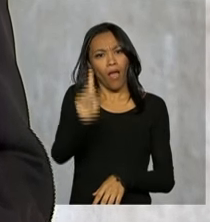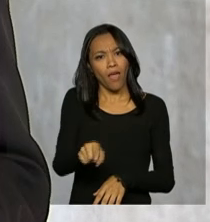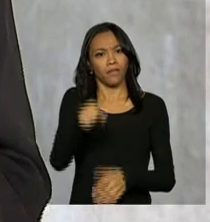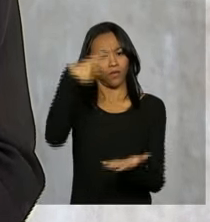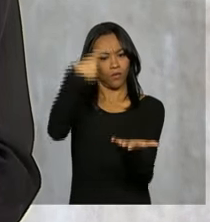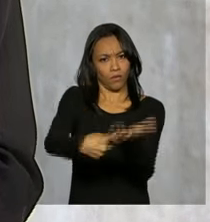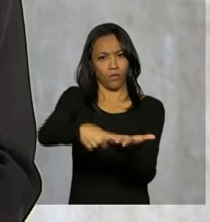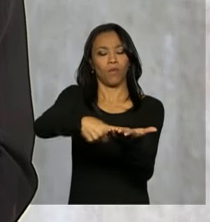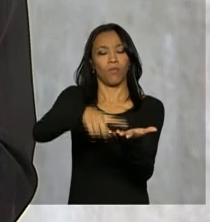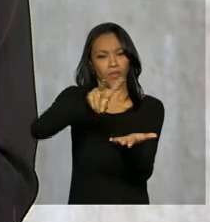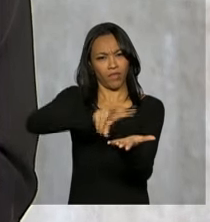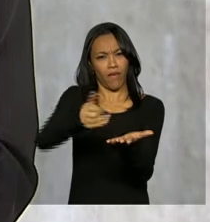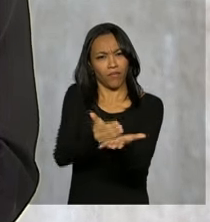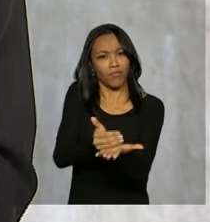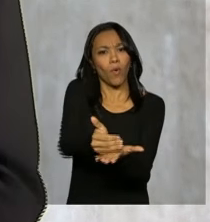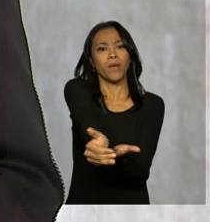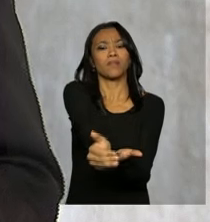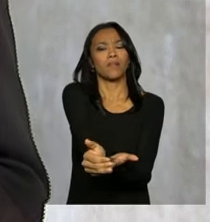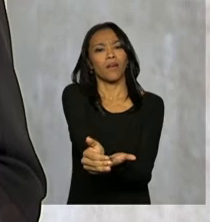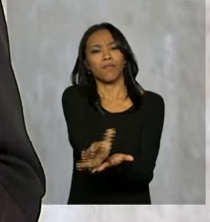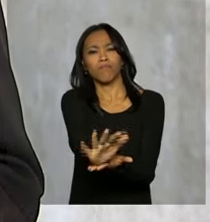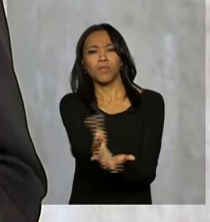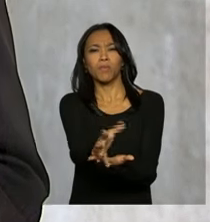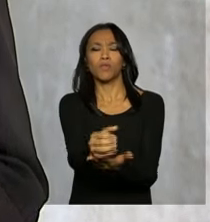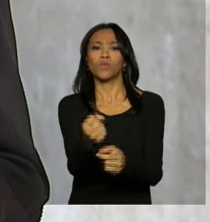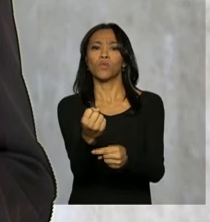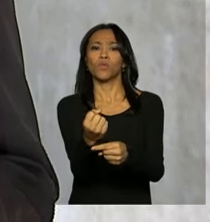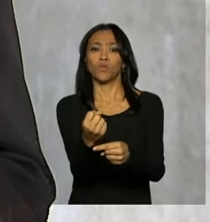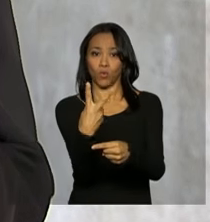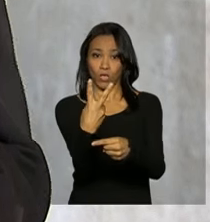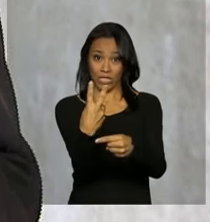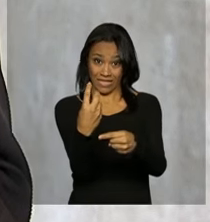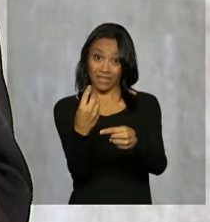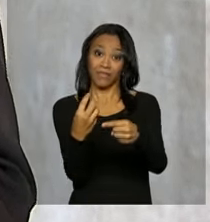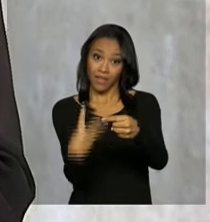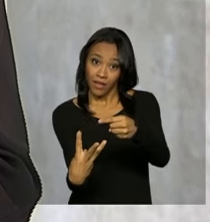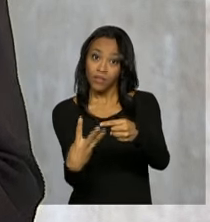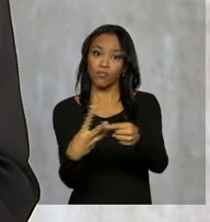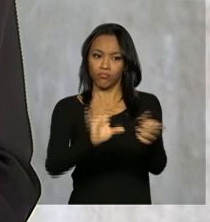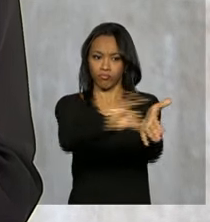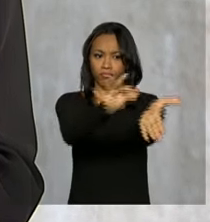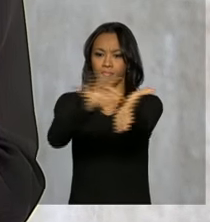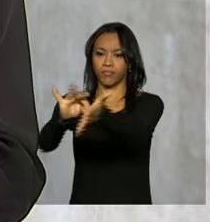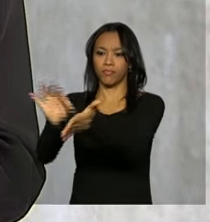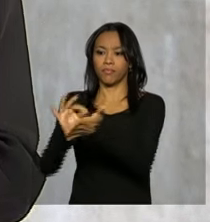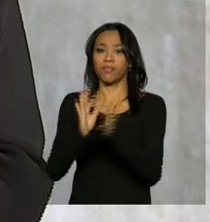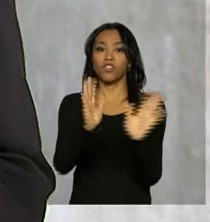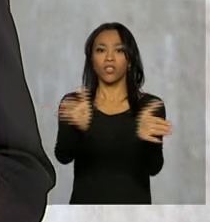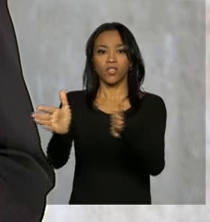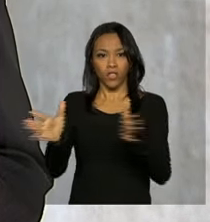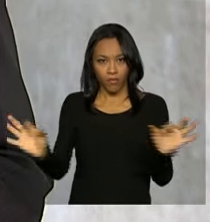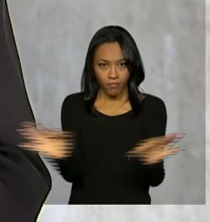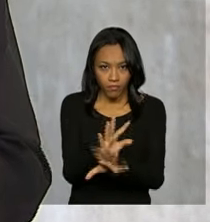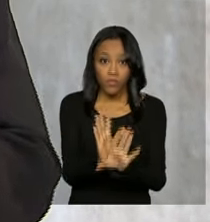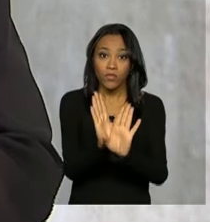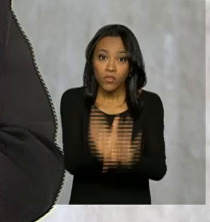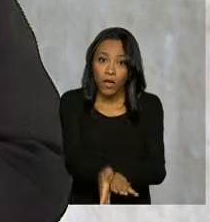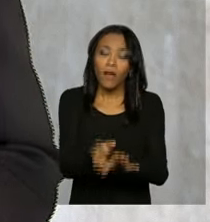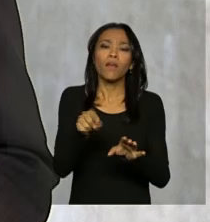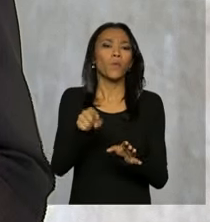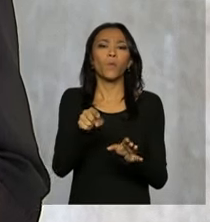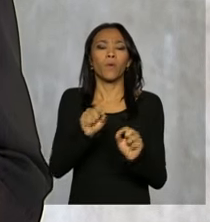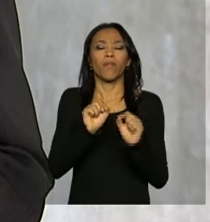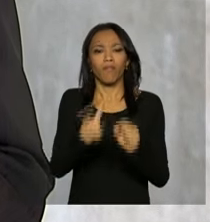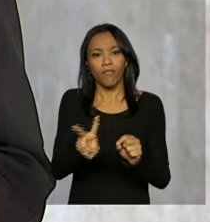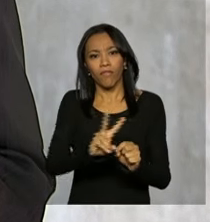que este acordo, que vai entrar em vigor quando pelo menos dois terços dos países ratificarem este texto, ele deve provocar, permitir